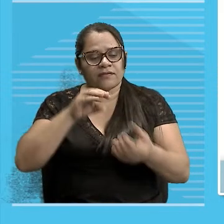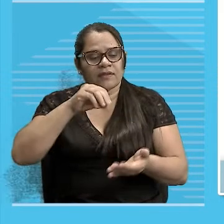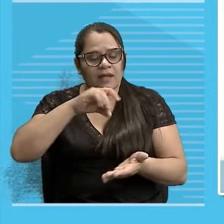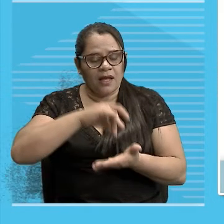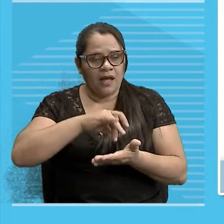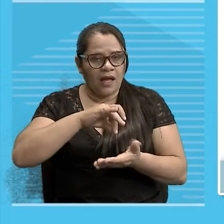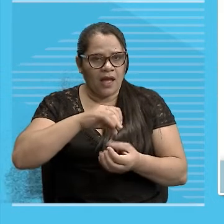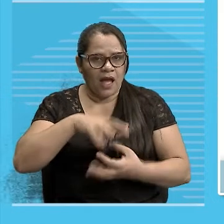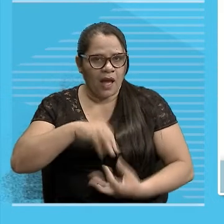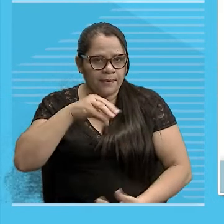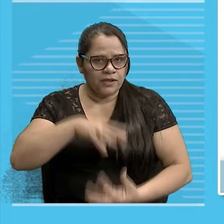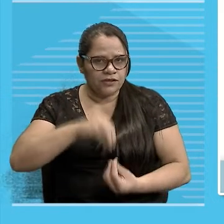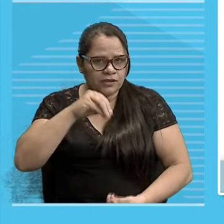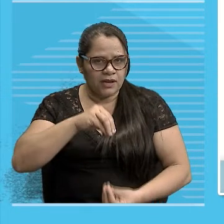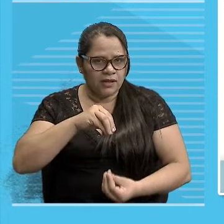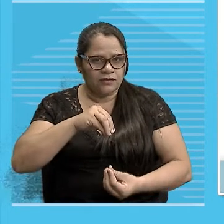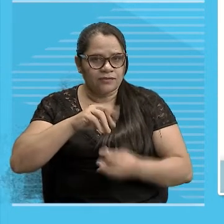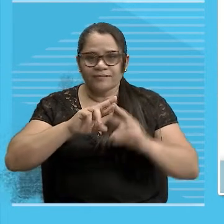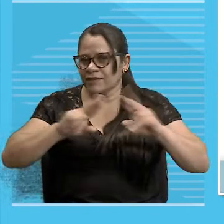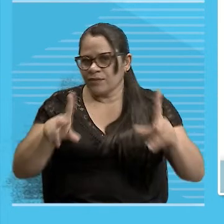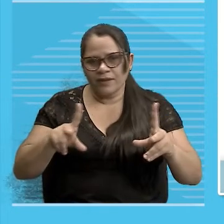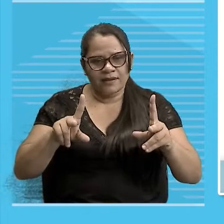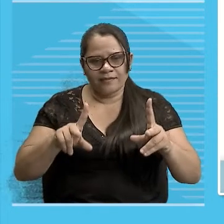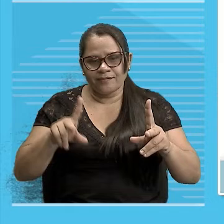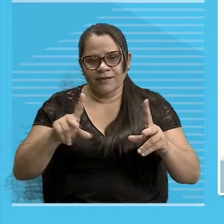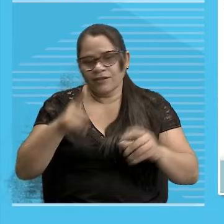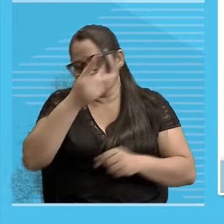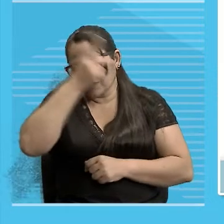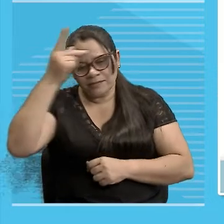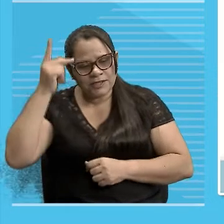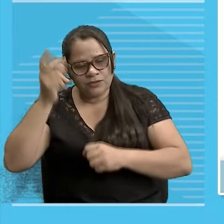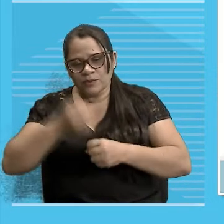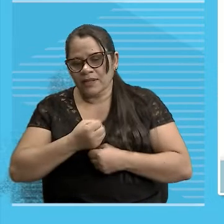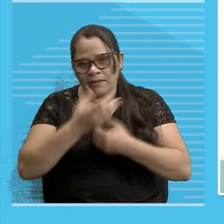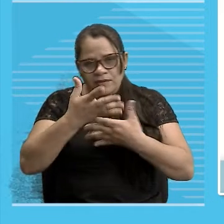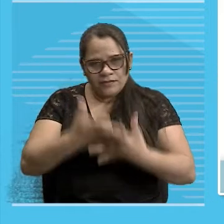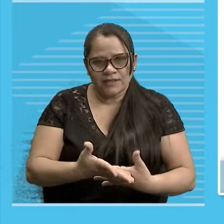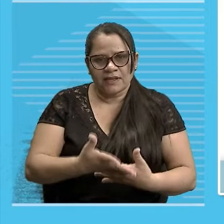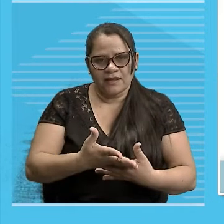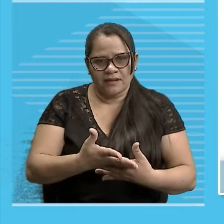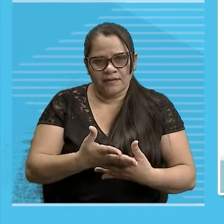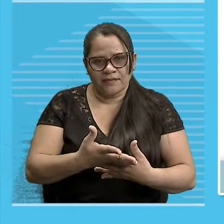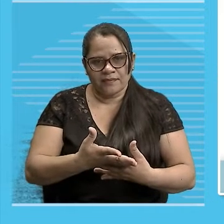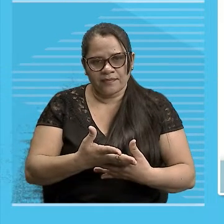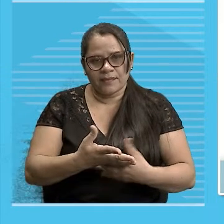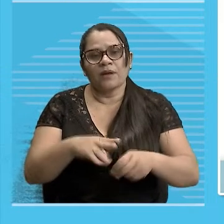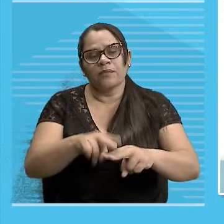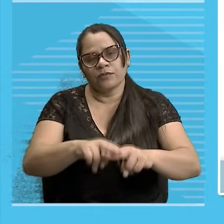Perceba que não é em todo ser Que a beleza se manifesta Ela precisa ser manifestada De fato Por isso que é substantivo Abstrato Tá